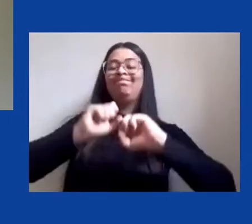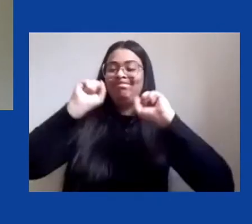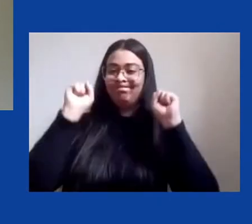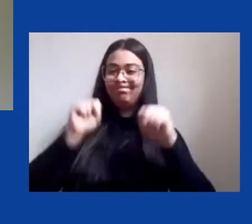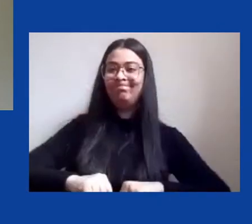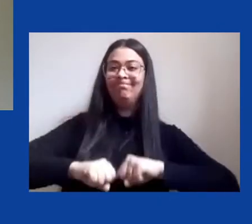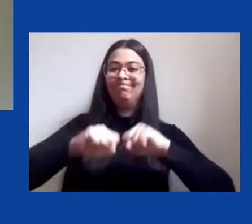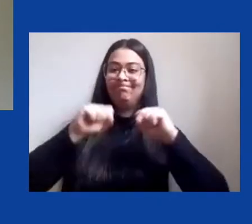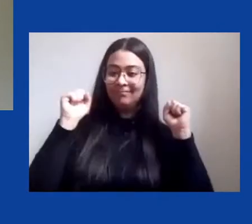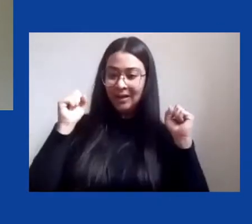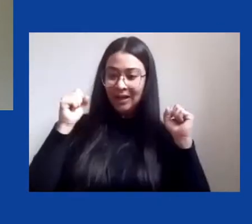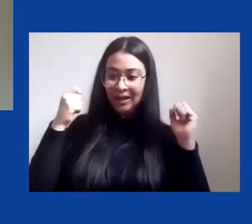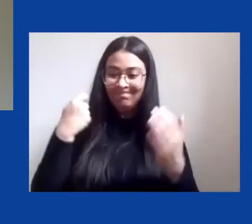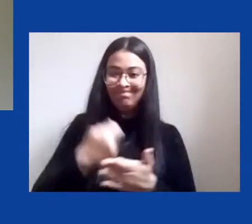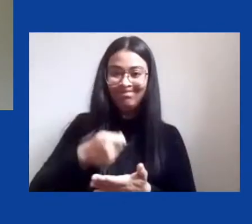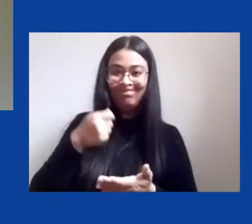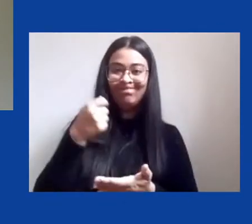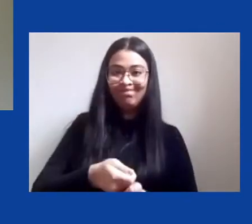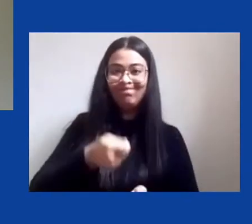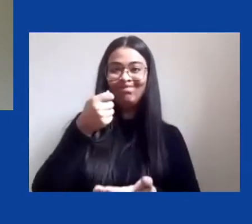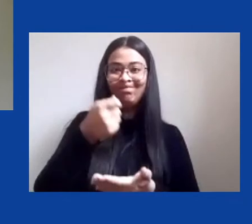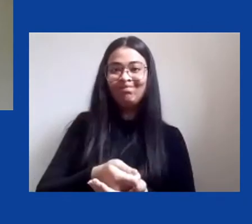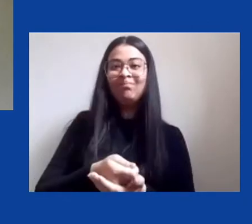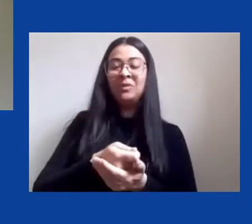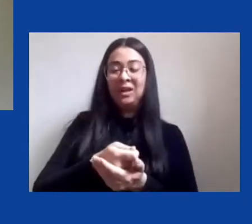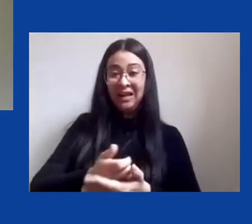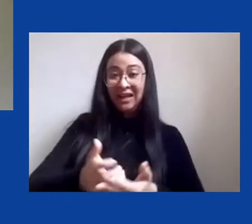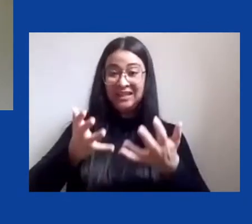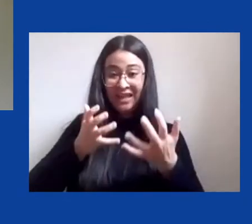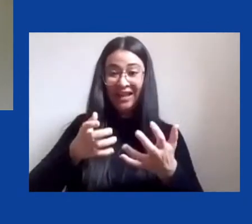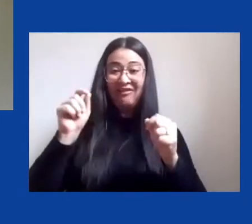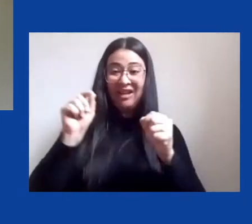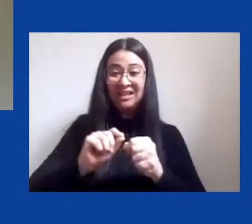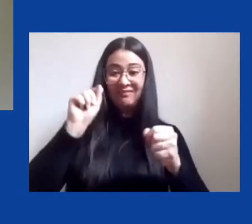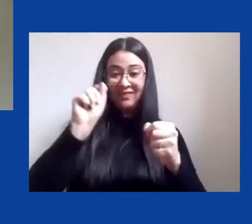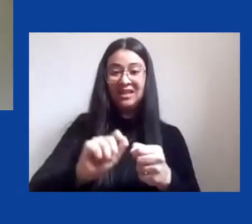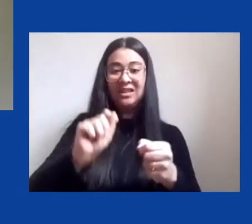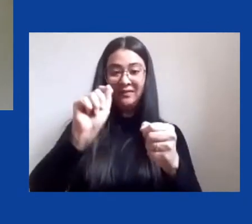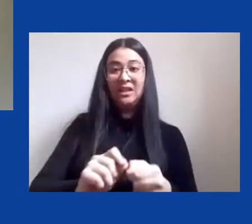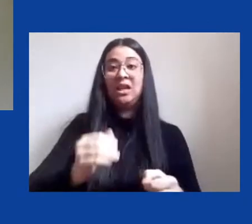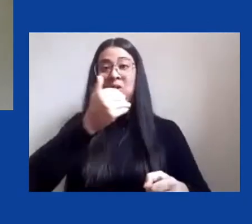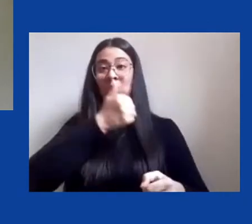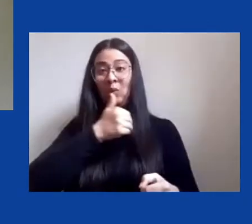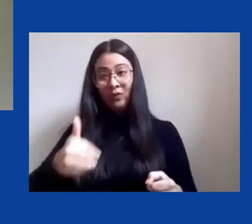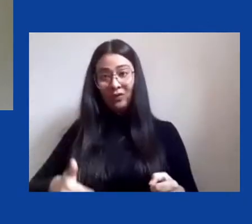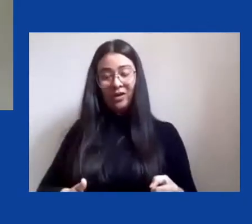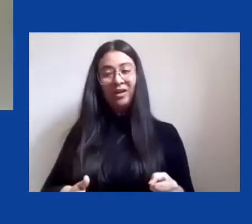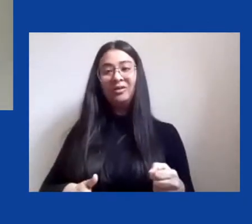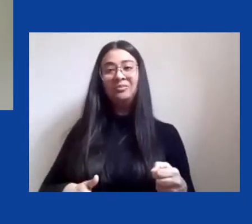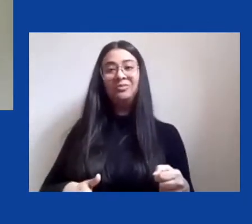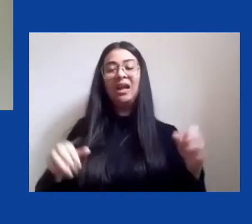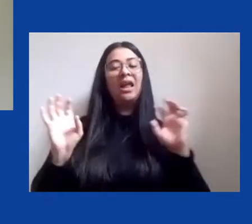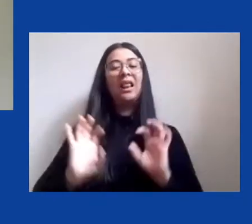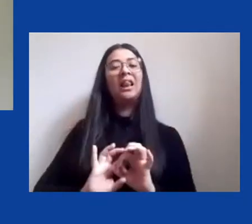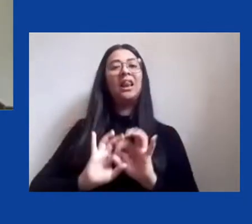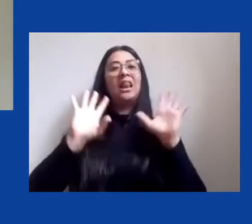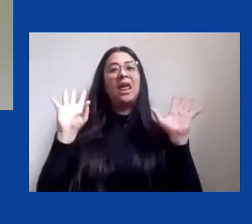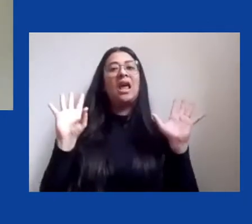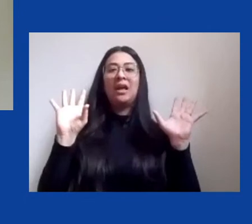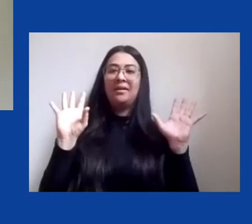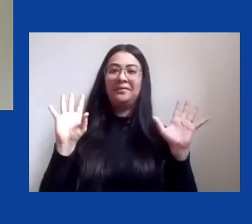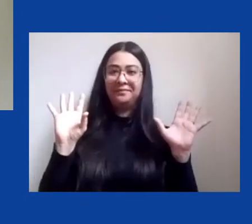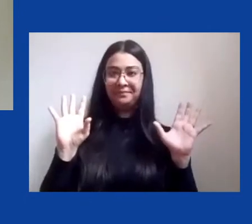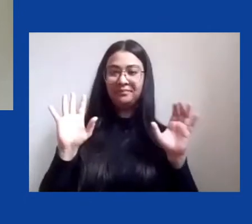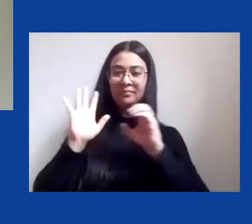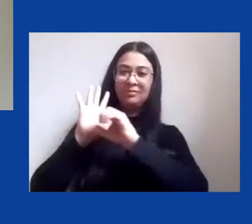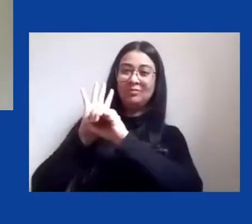seu sentido mais radical. Trata-se de um governo que desbloqueia os freios à violência opressora e permite um